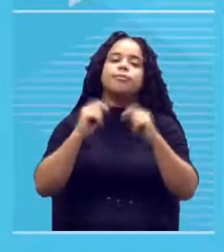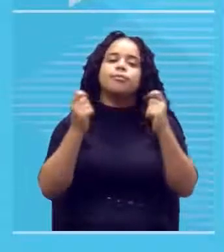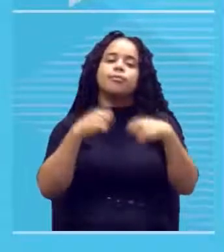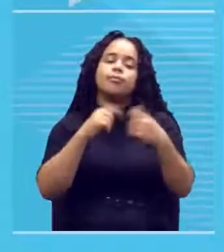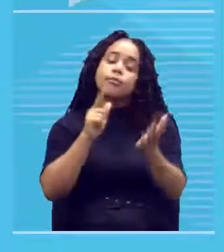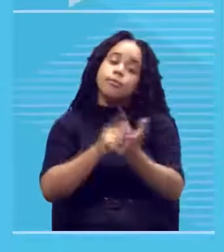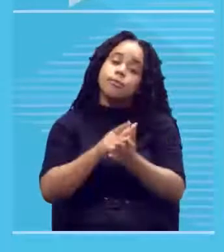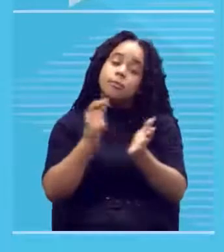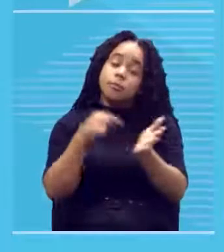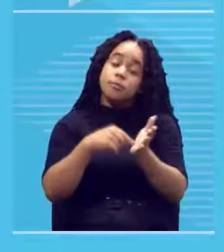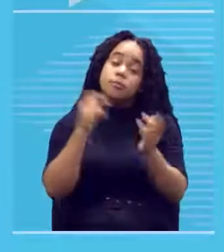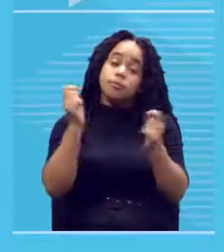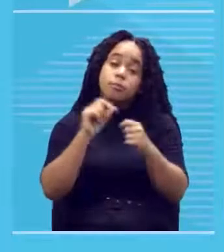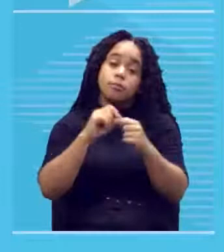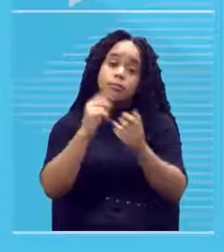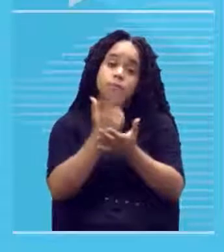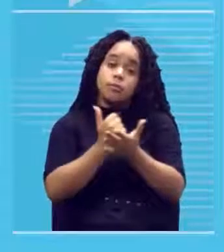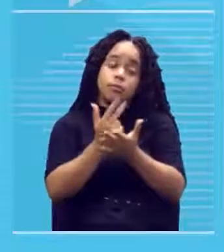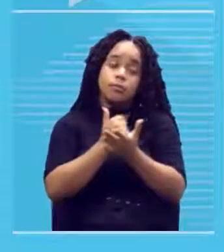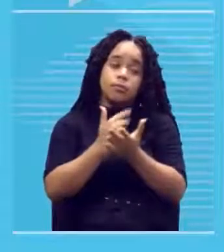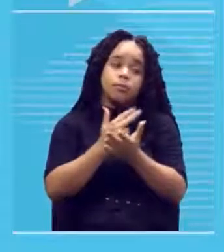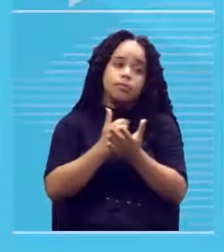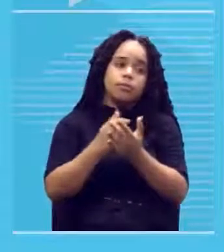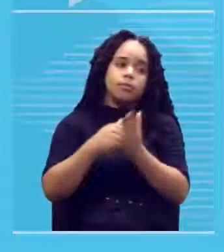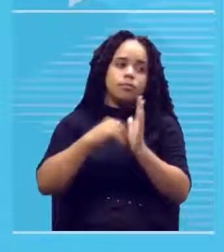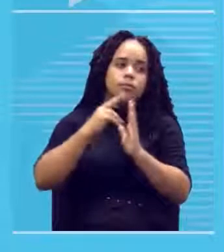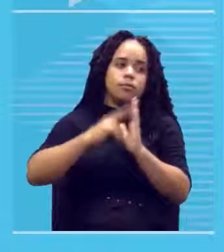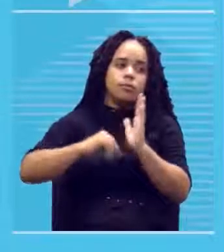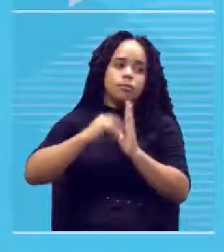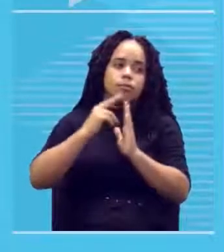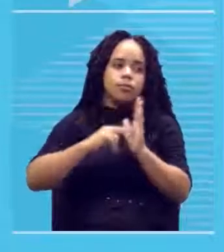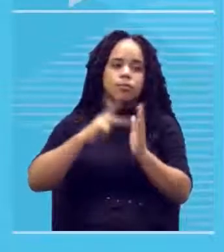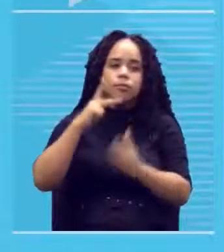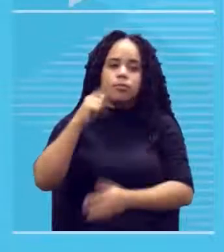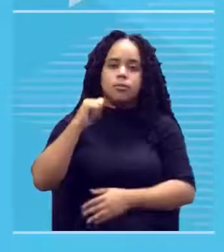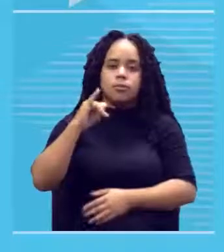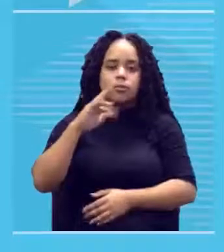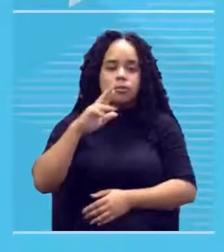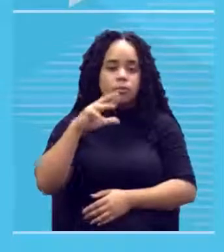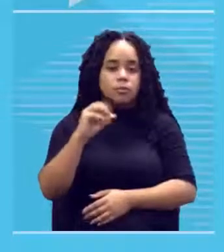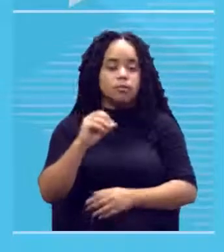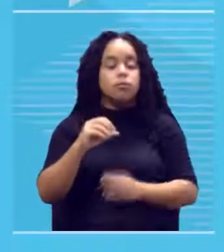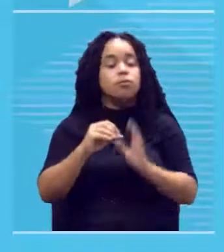desenhar e pintar da palavra papiro é que vem a palavra papel